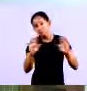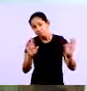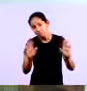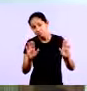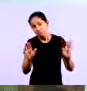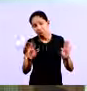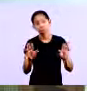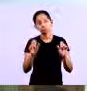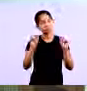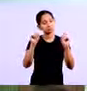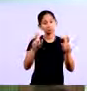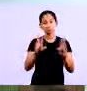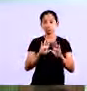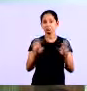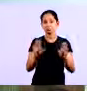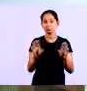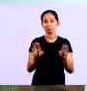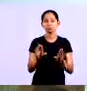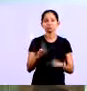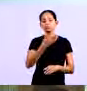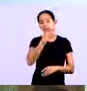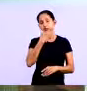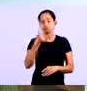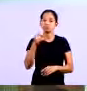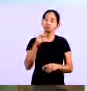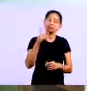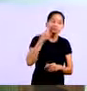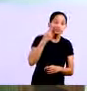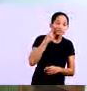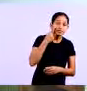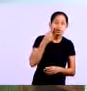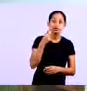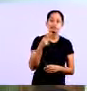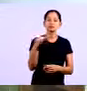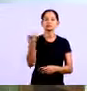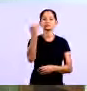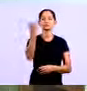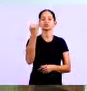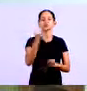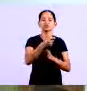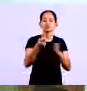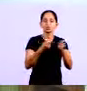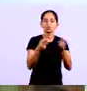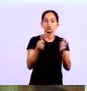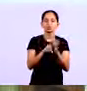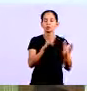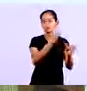se você achar que não é conveniente também aumentar muito o seu estoque mas assim é importante que você tenha esses controles